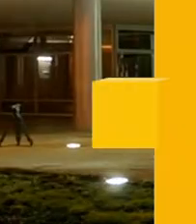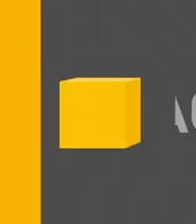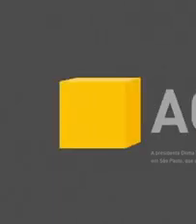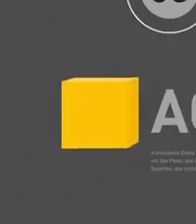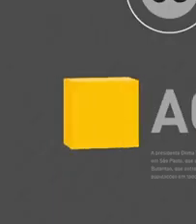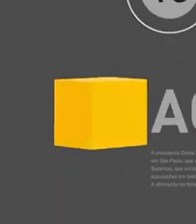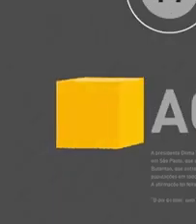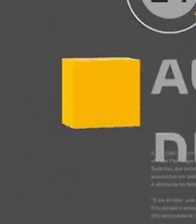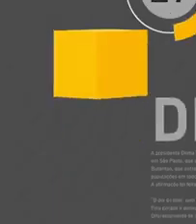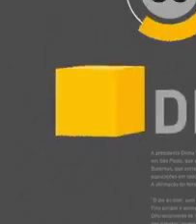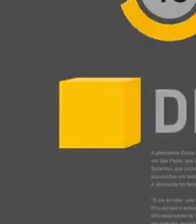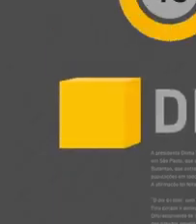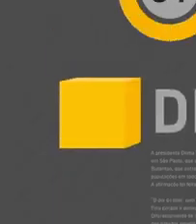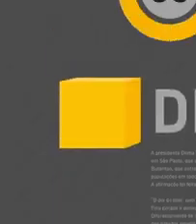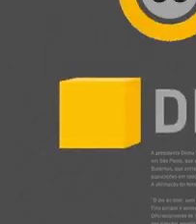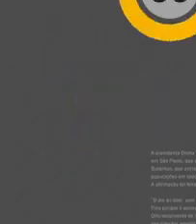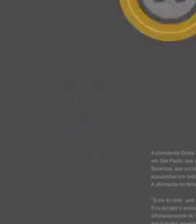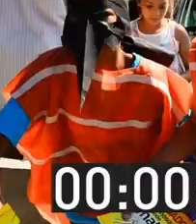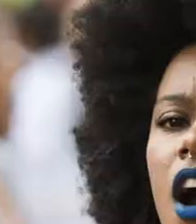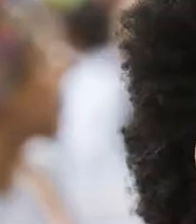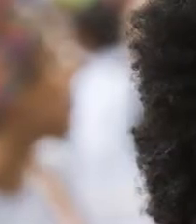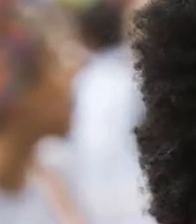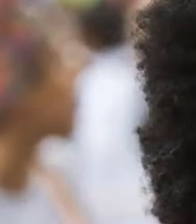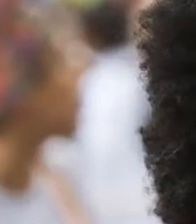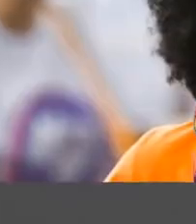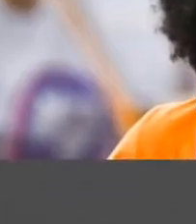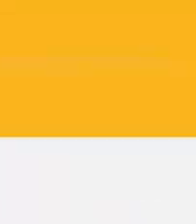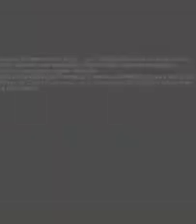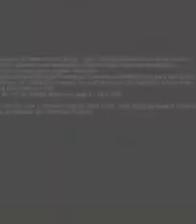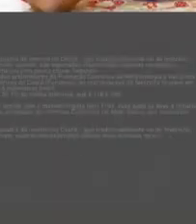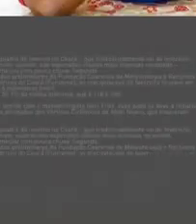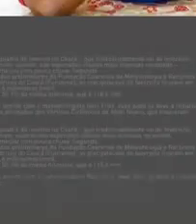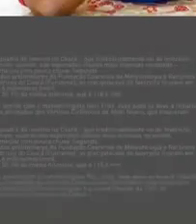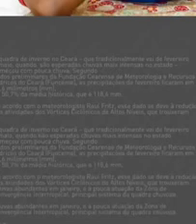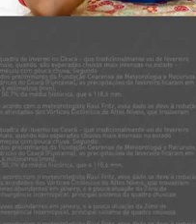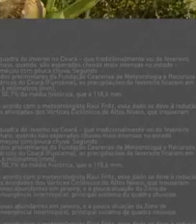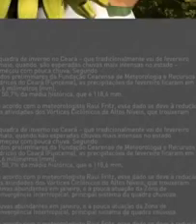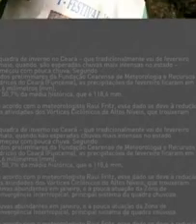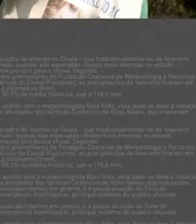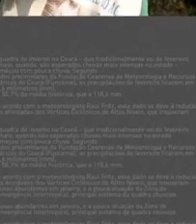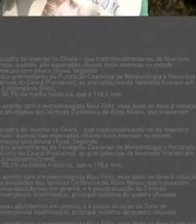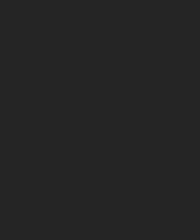Transcrição e Legendas por